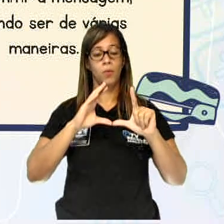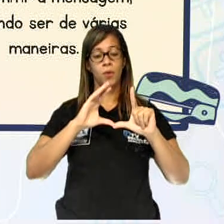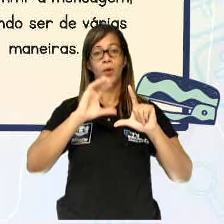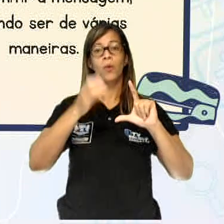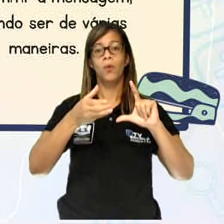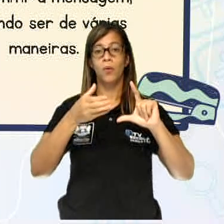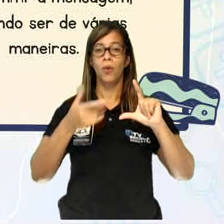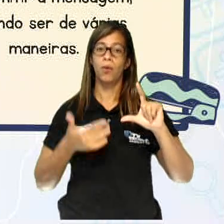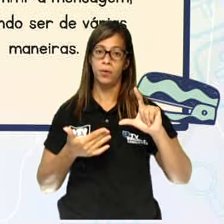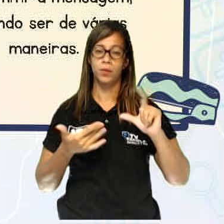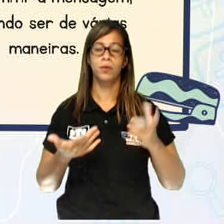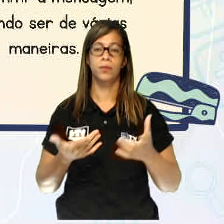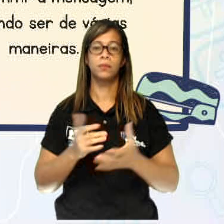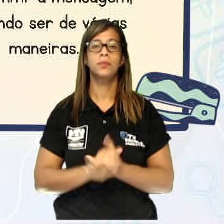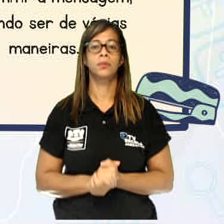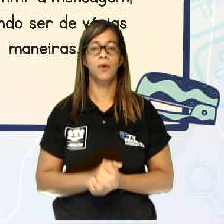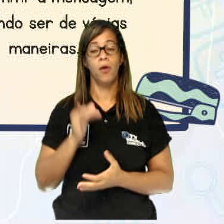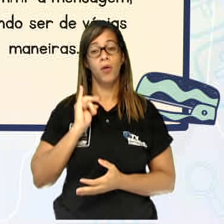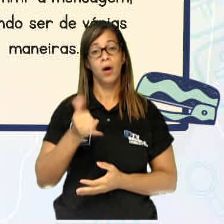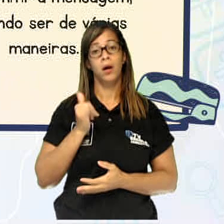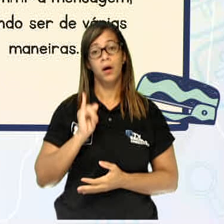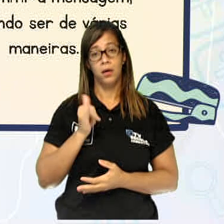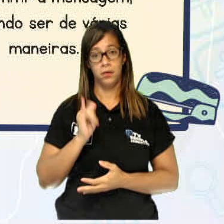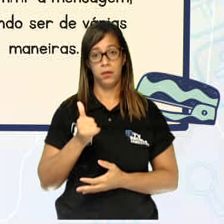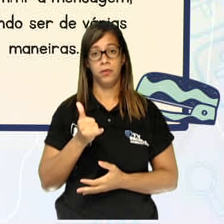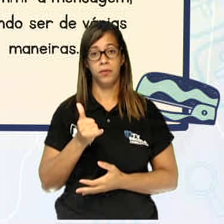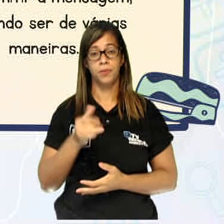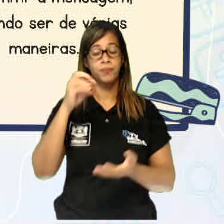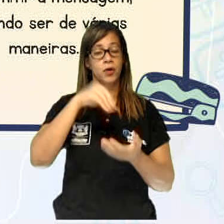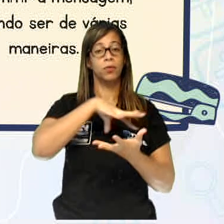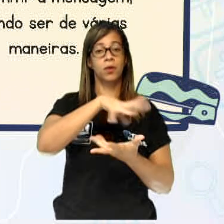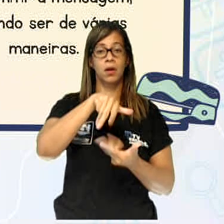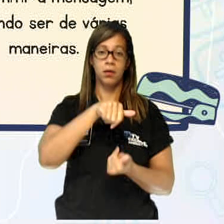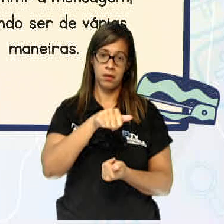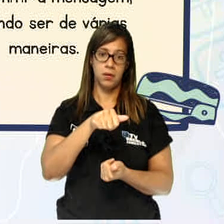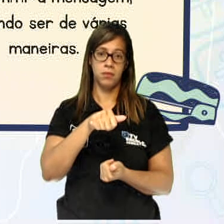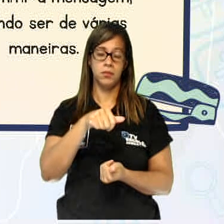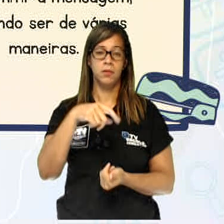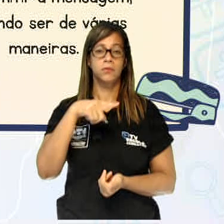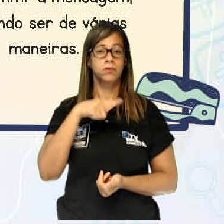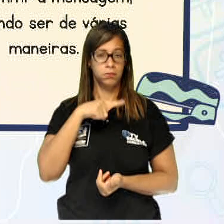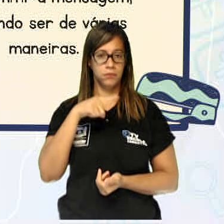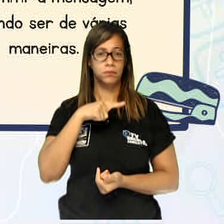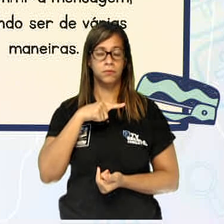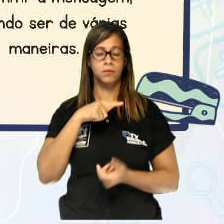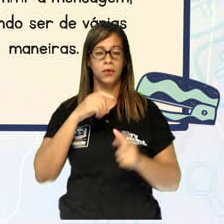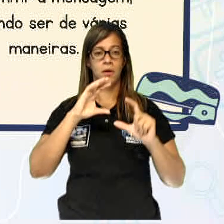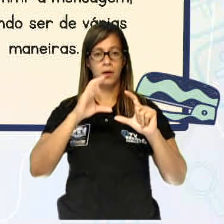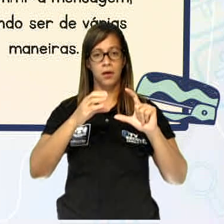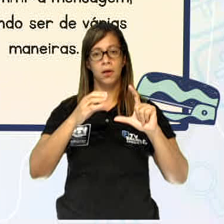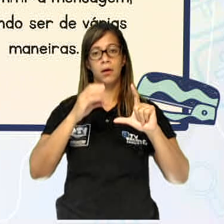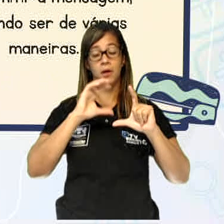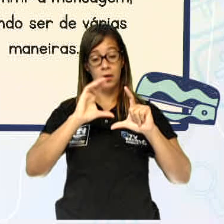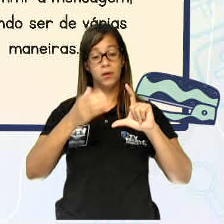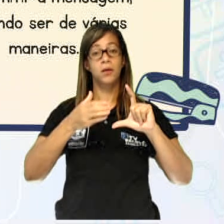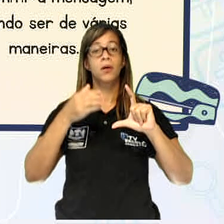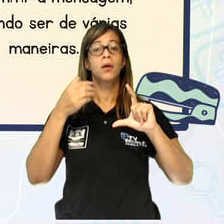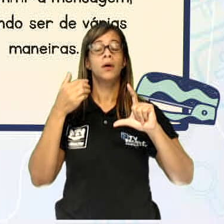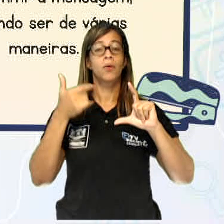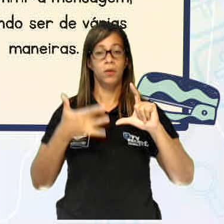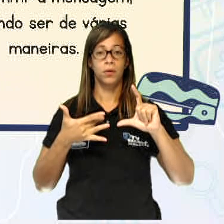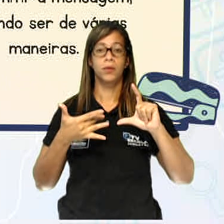trabalho da narrativa de Aventura, Viagem ao Centro da Terra, tem por este motivador, esse código aí, que é o conjunto de sinais